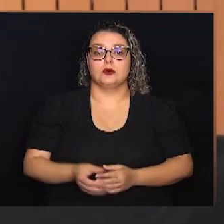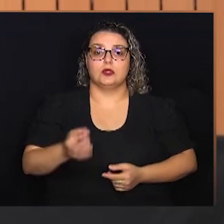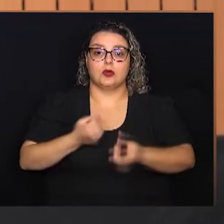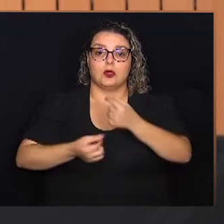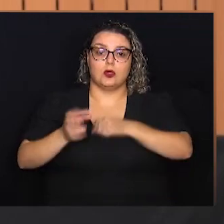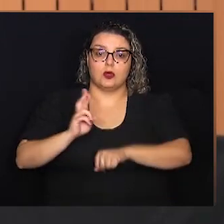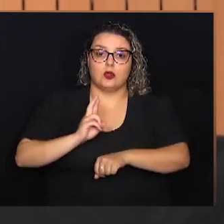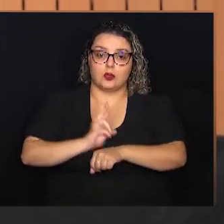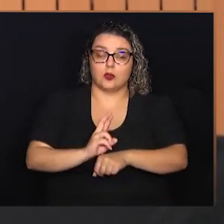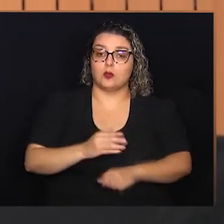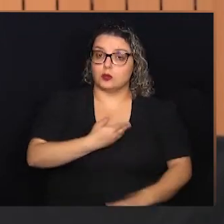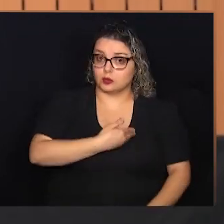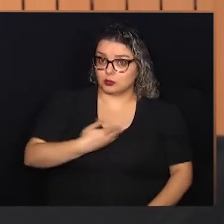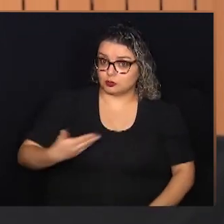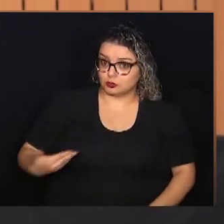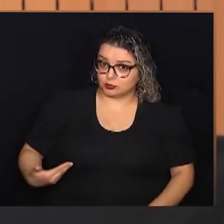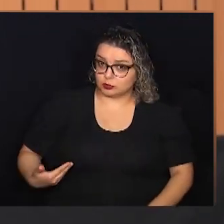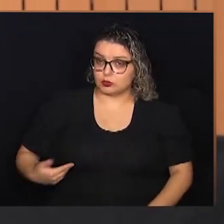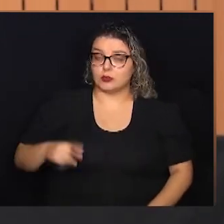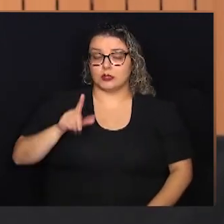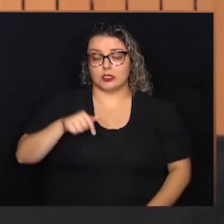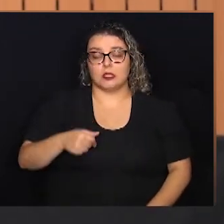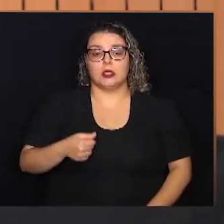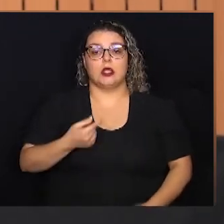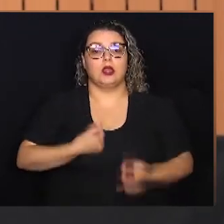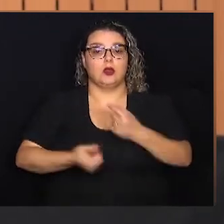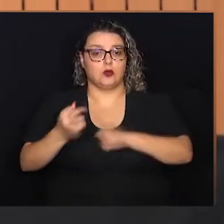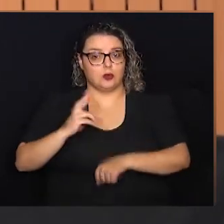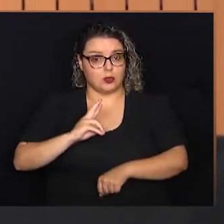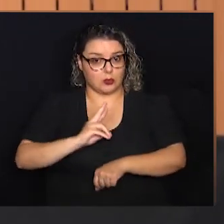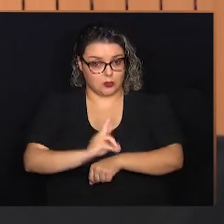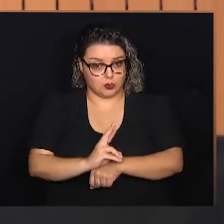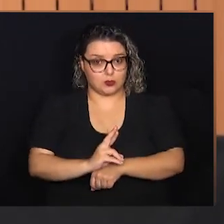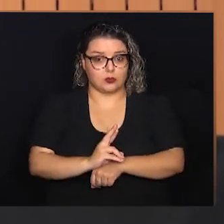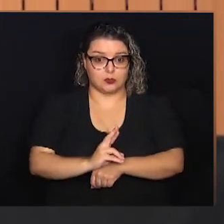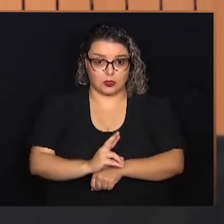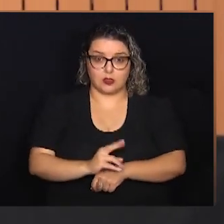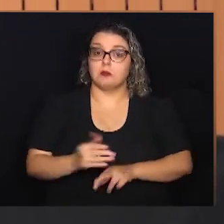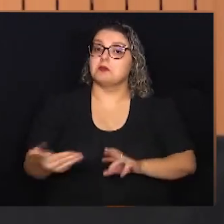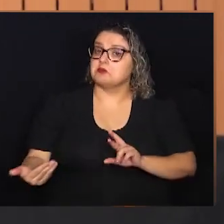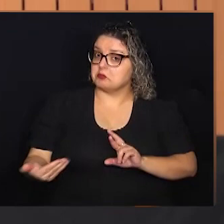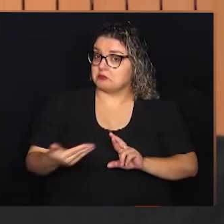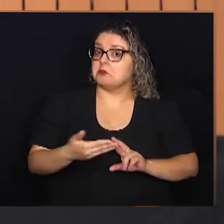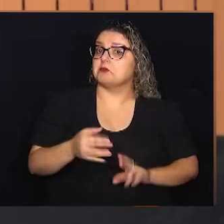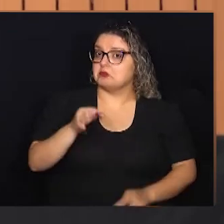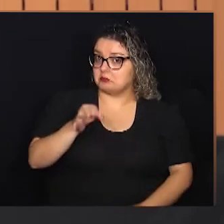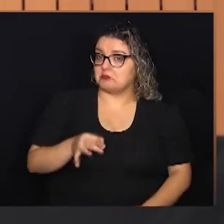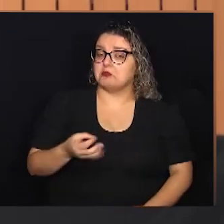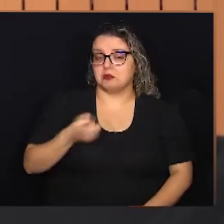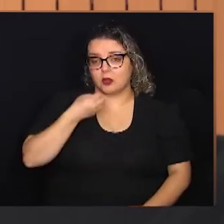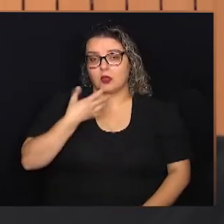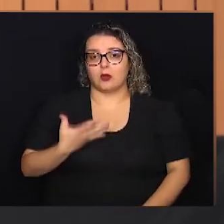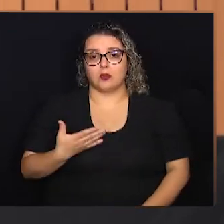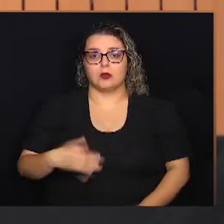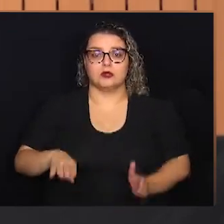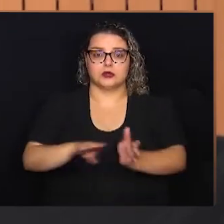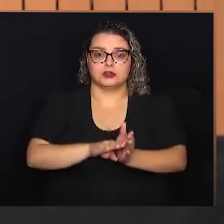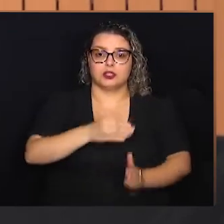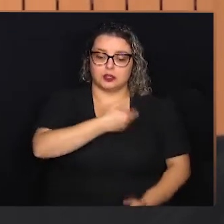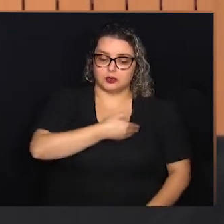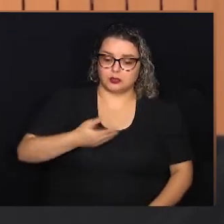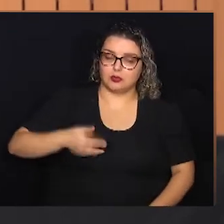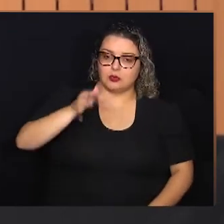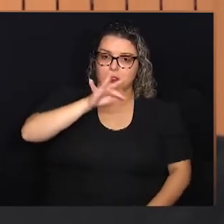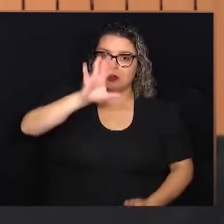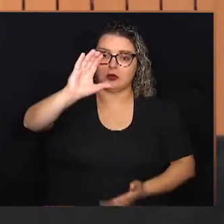com recursos públicos, né? E esse é um recurso de um volume bastante representativo que vem